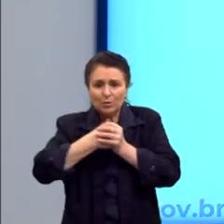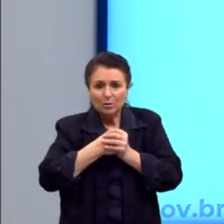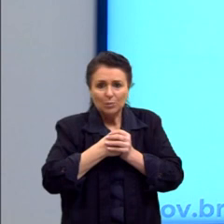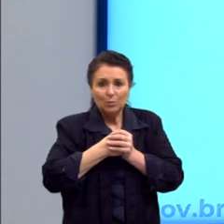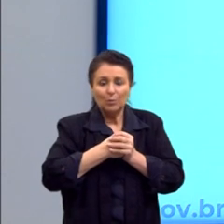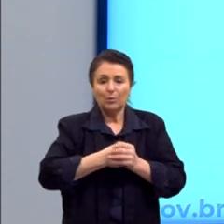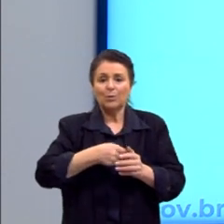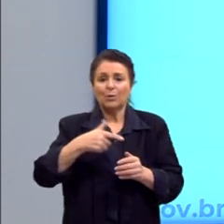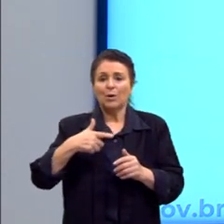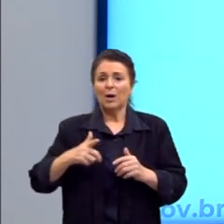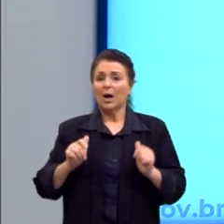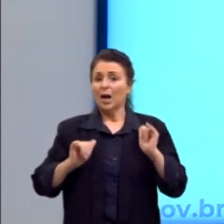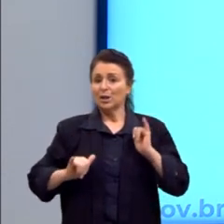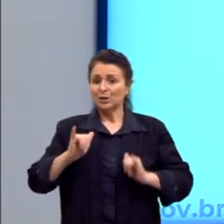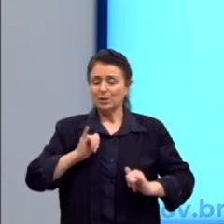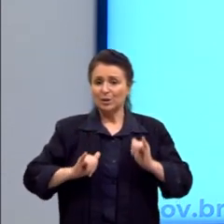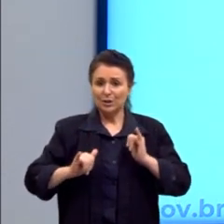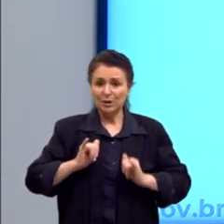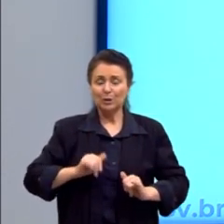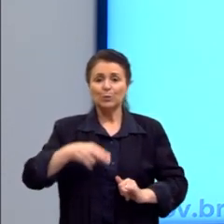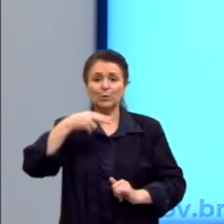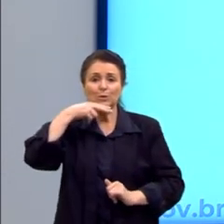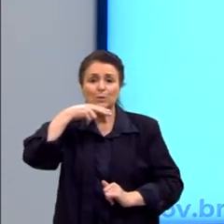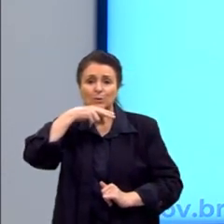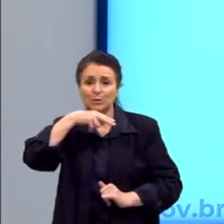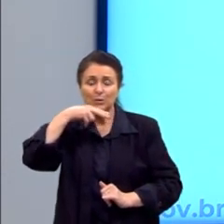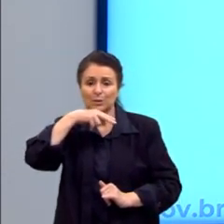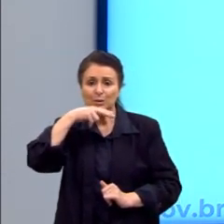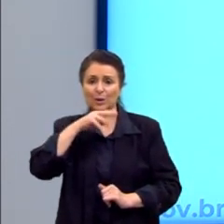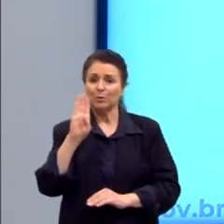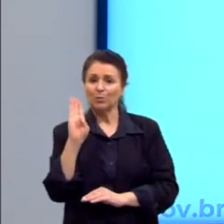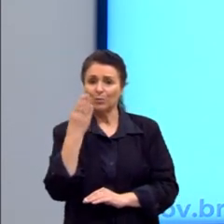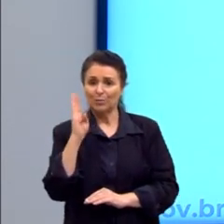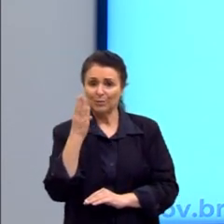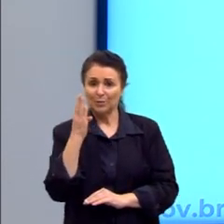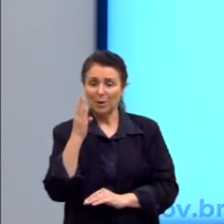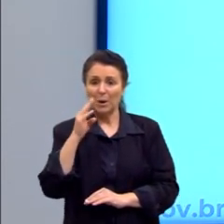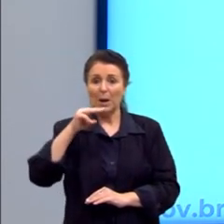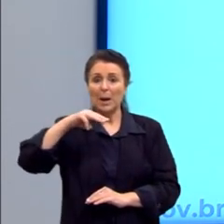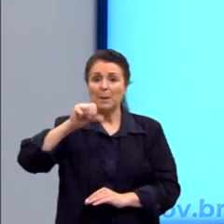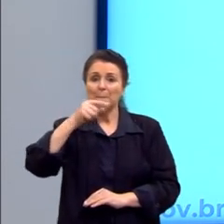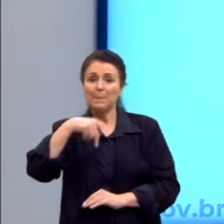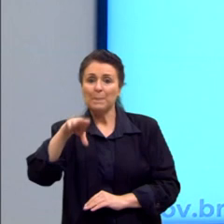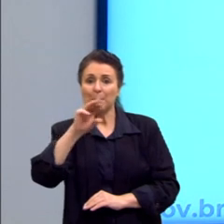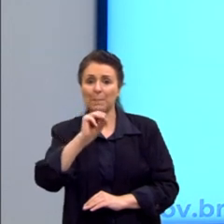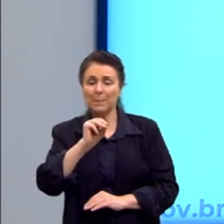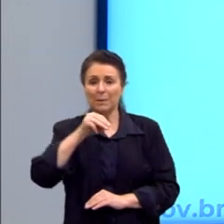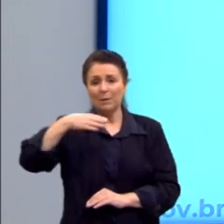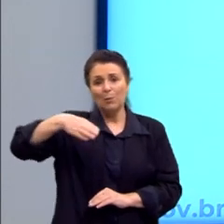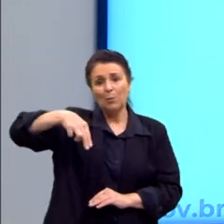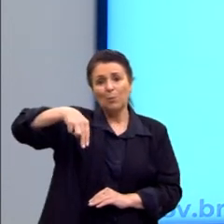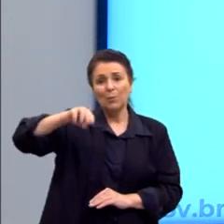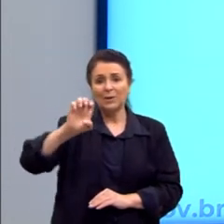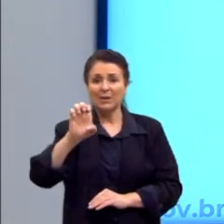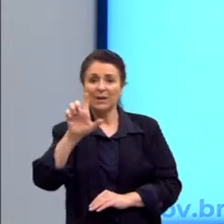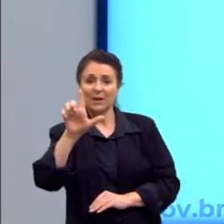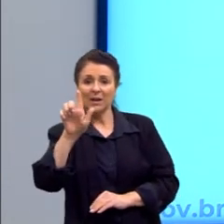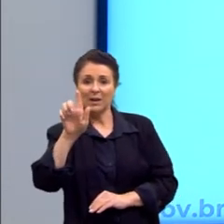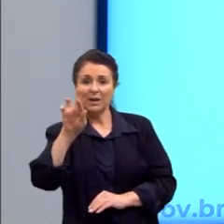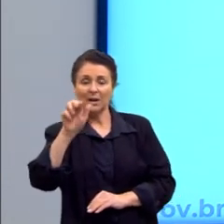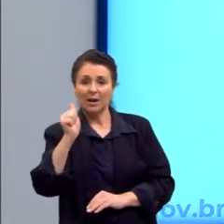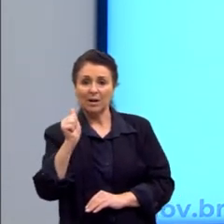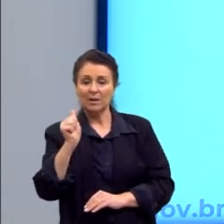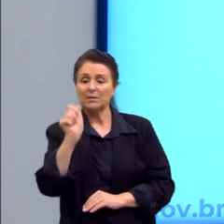argelino, nigeriano, boliviano, mão negra são os clandestinos, é uma definição que são dados aos